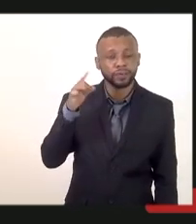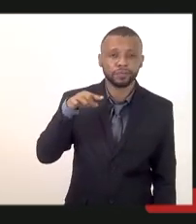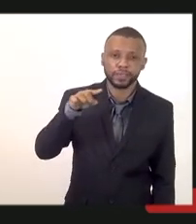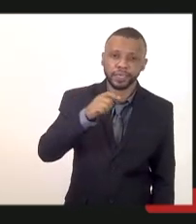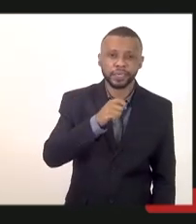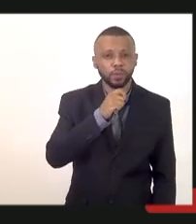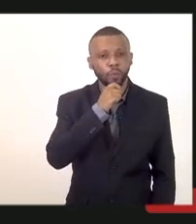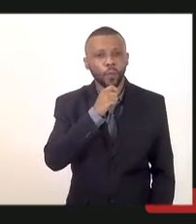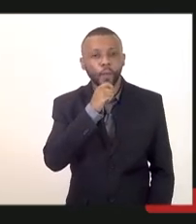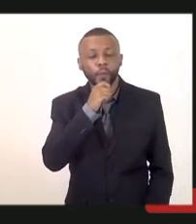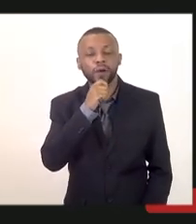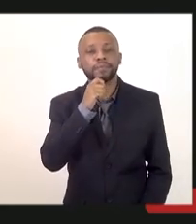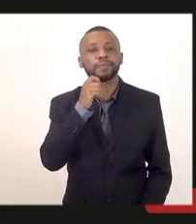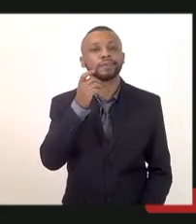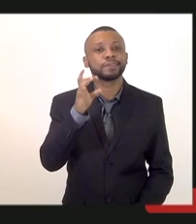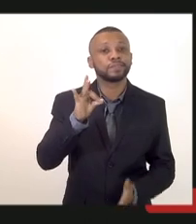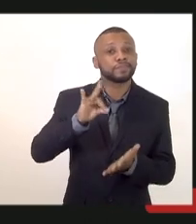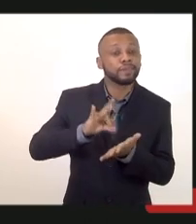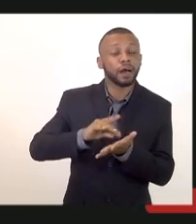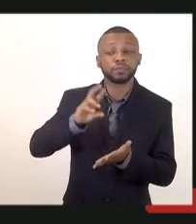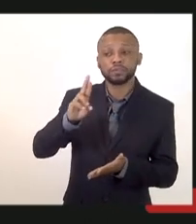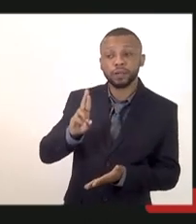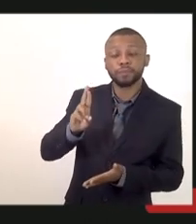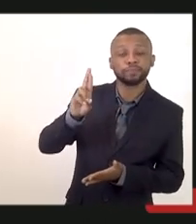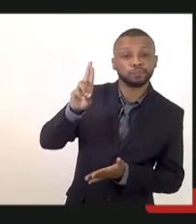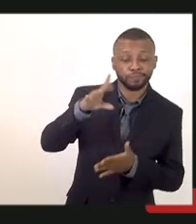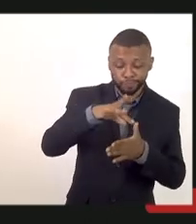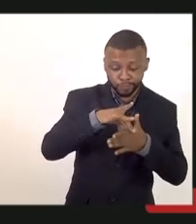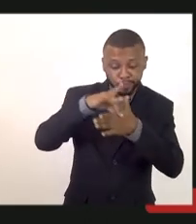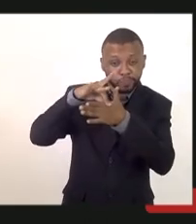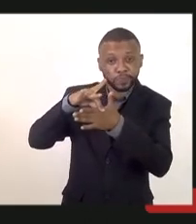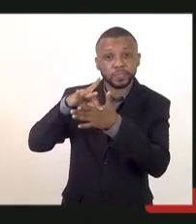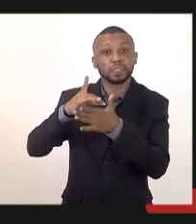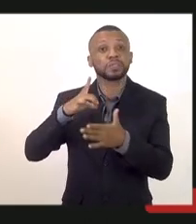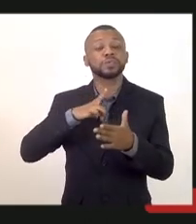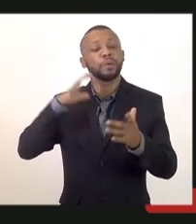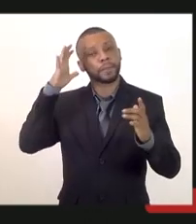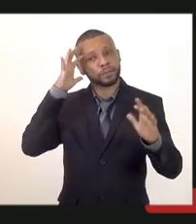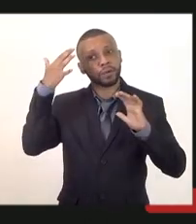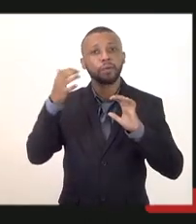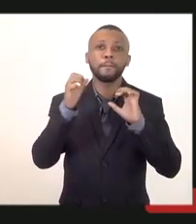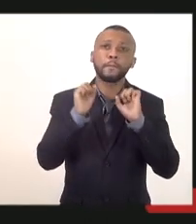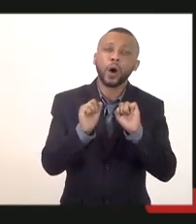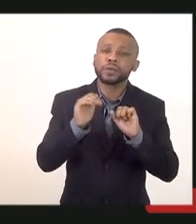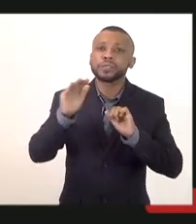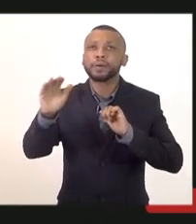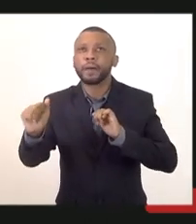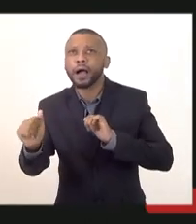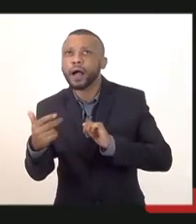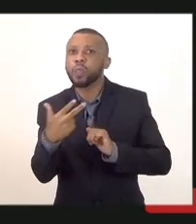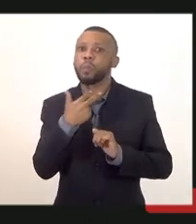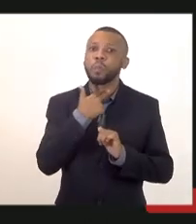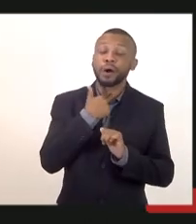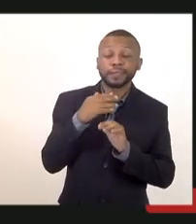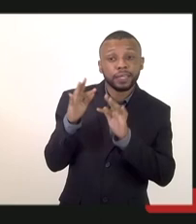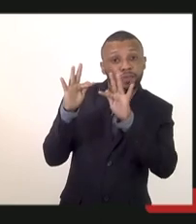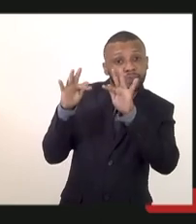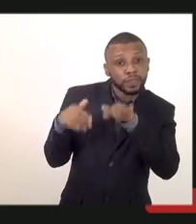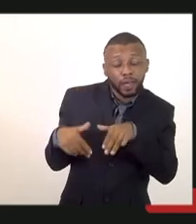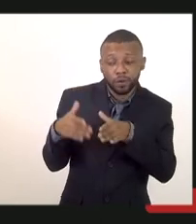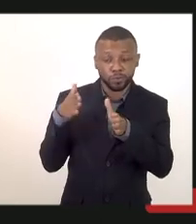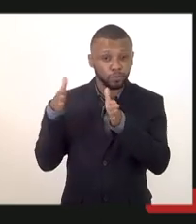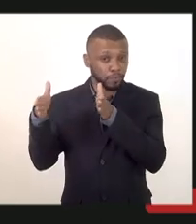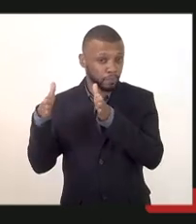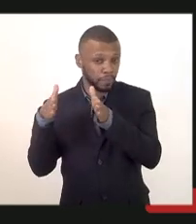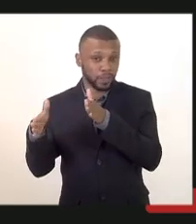de fato no comando e batia numa situação de que pode chamar ou não pode estar no final da validade do concurso então chama